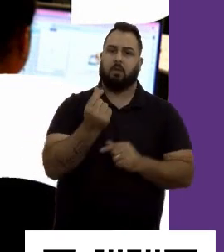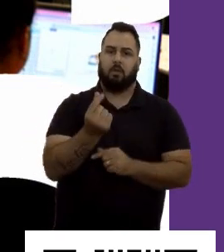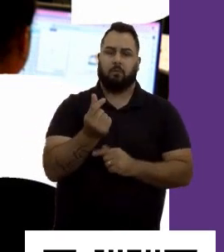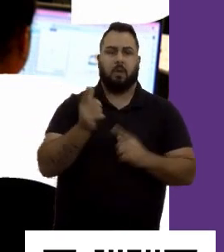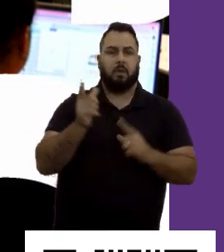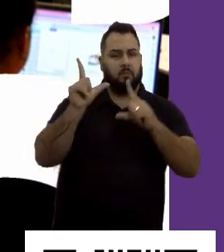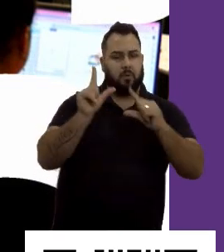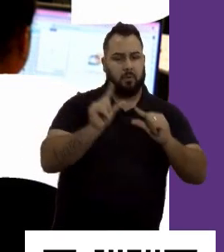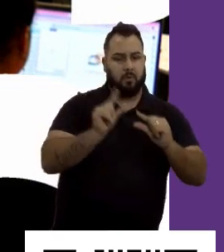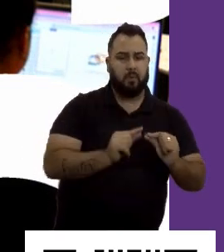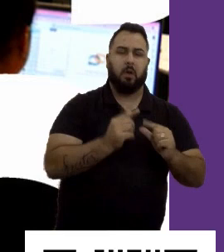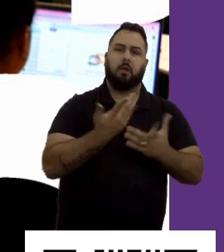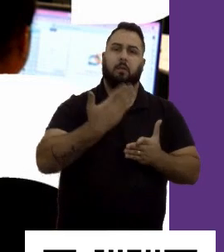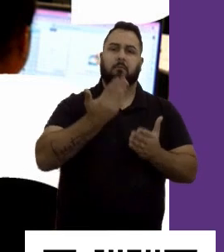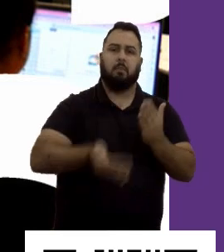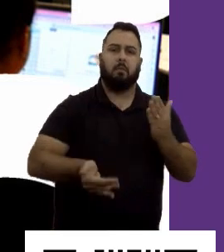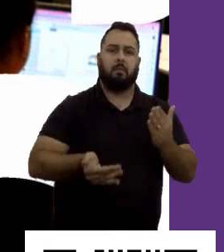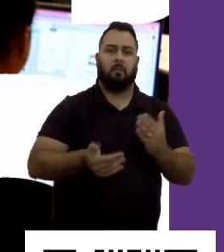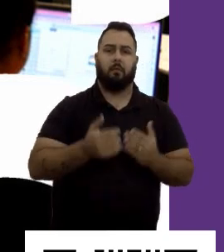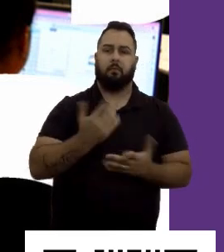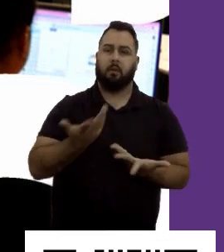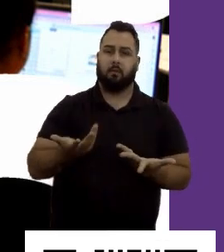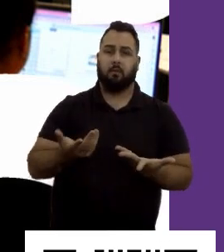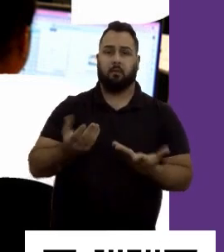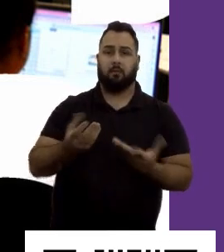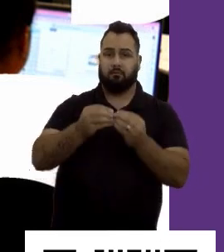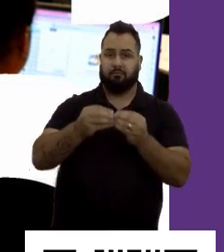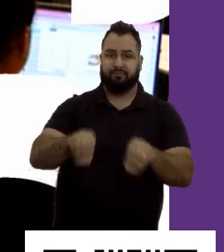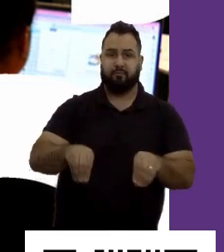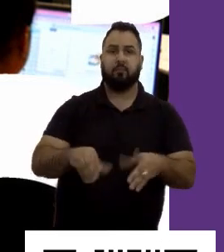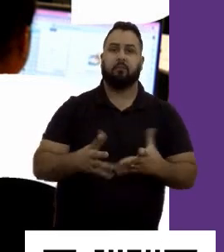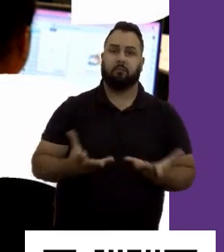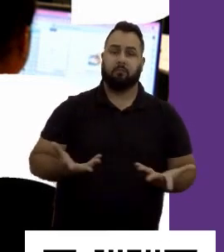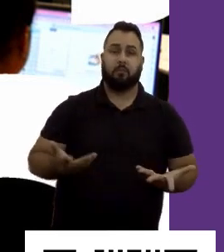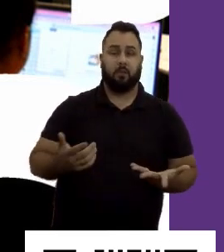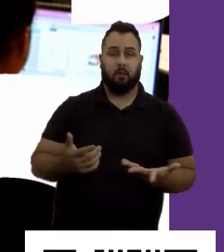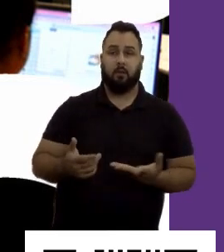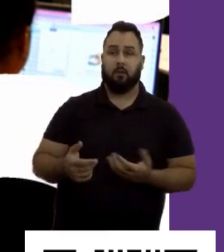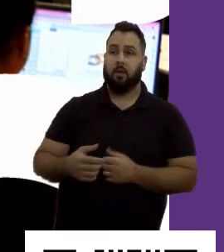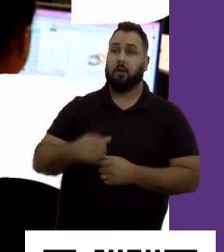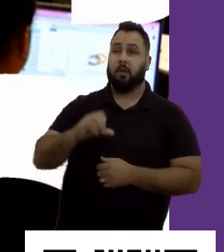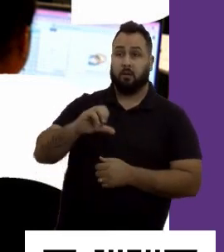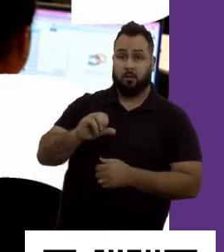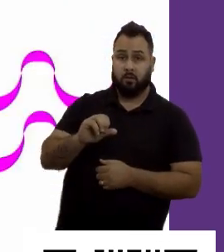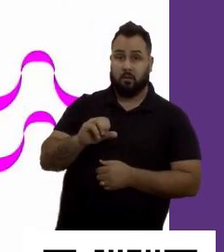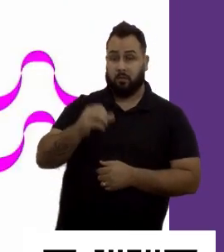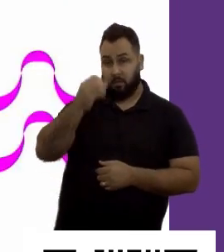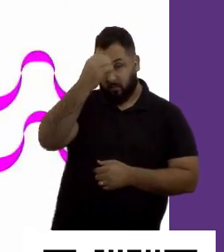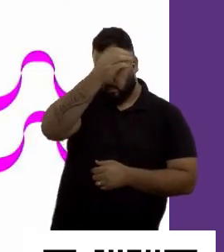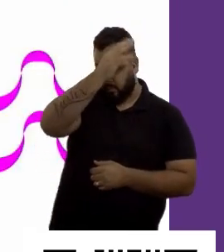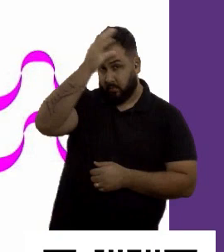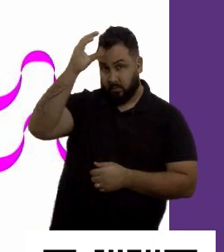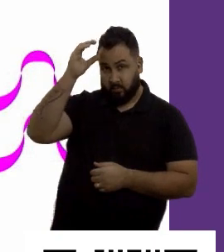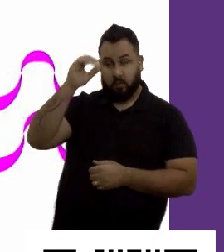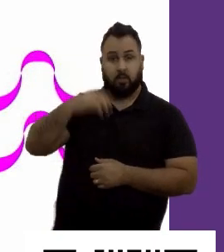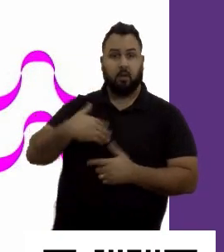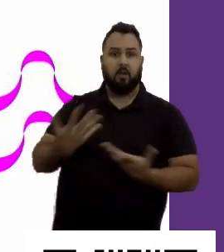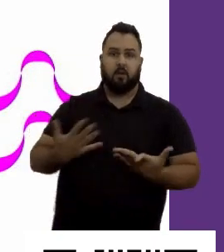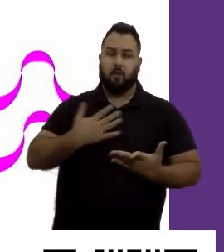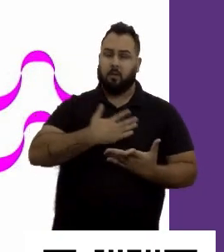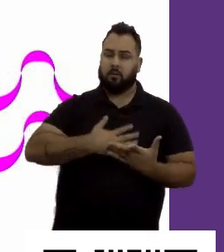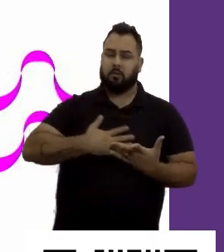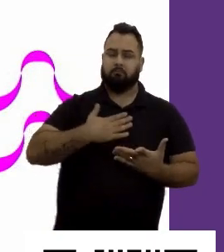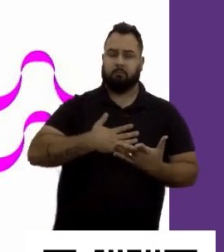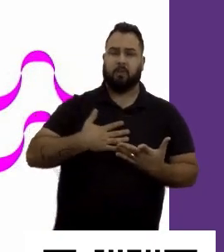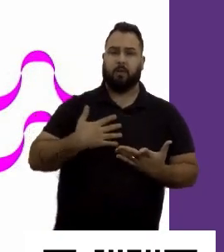e ser mais eficiente. E uma aprovação, em termos de clientes, mais de 97%. Aqui, alguns